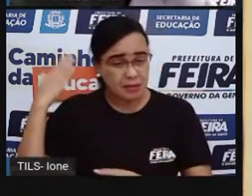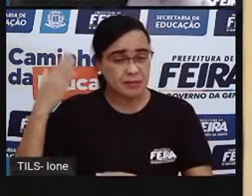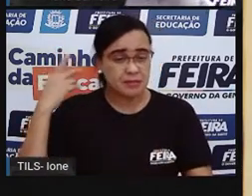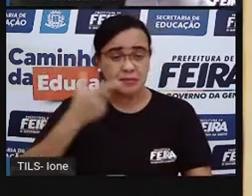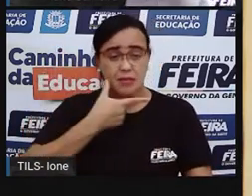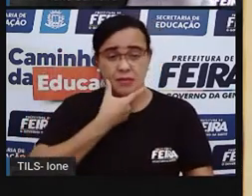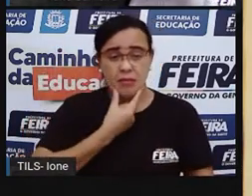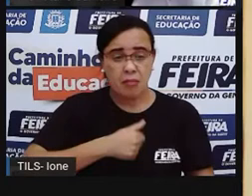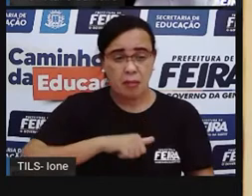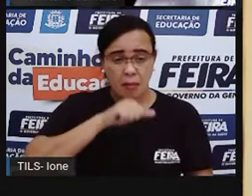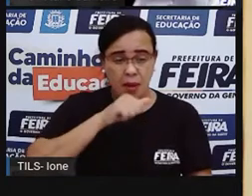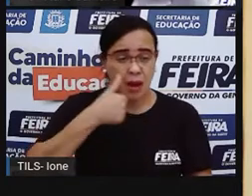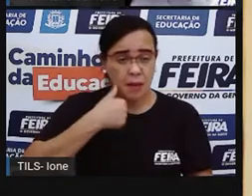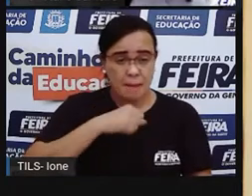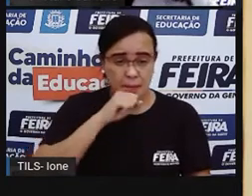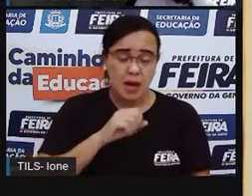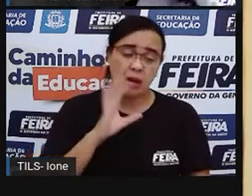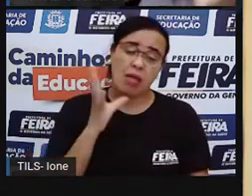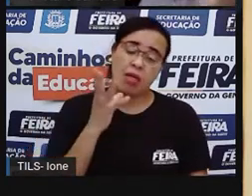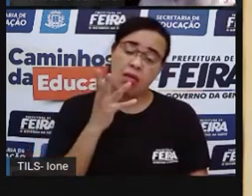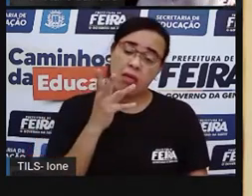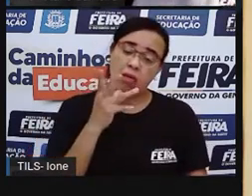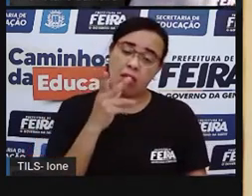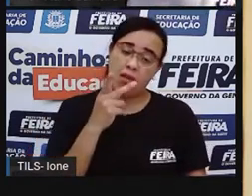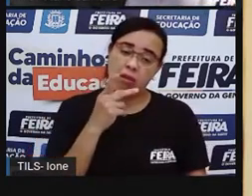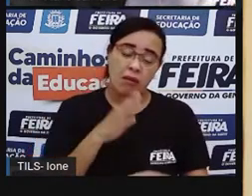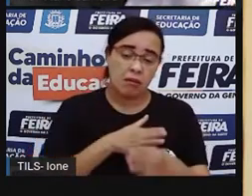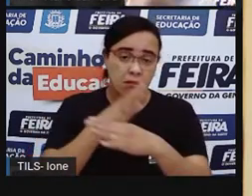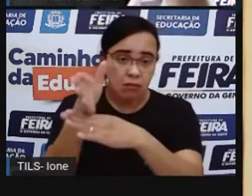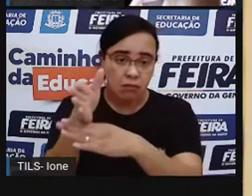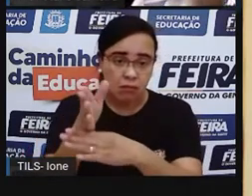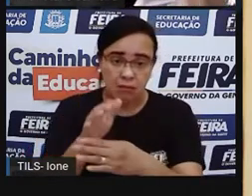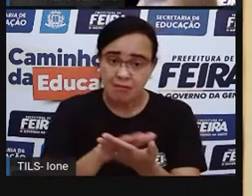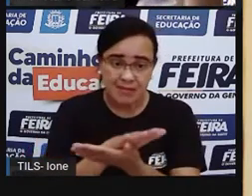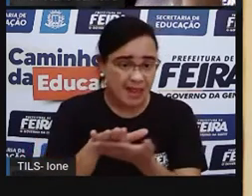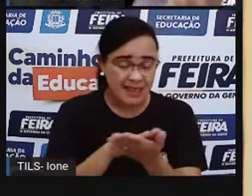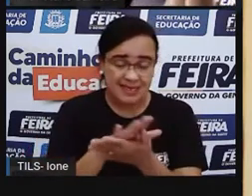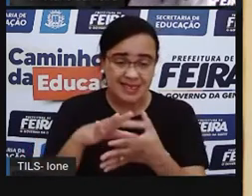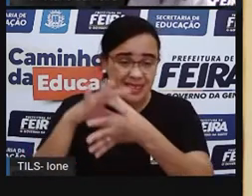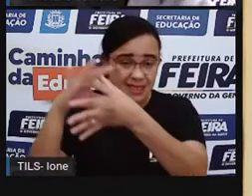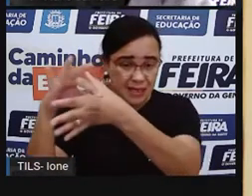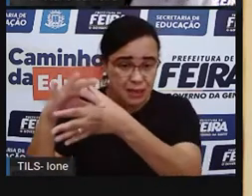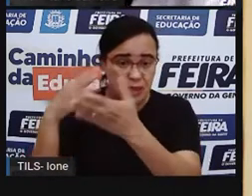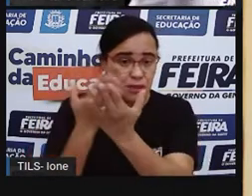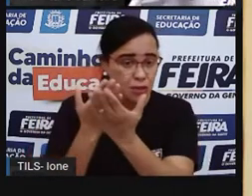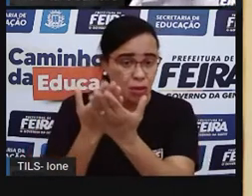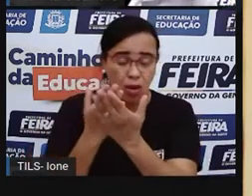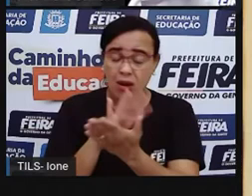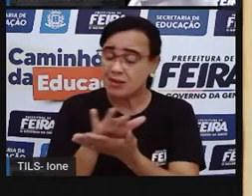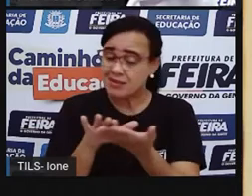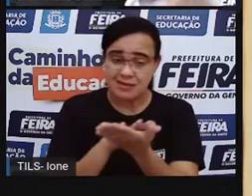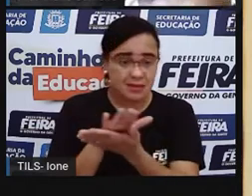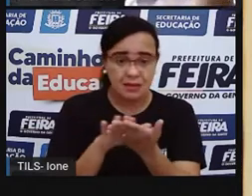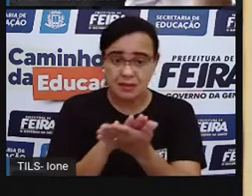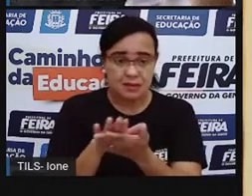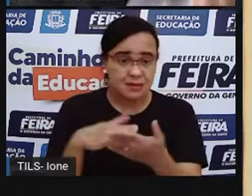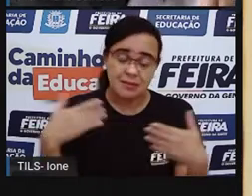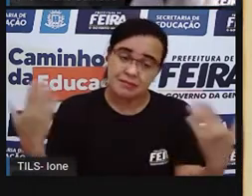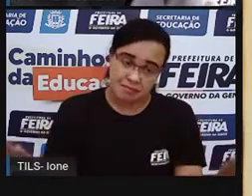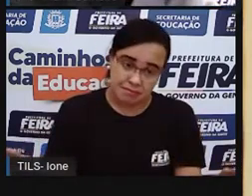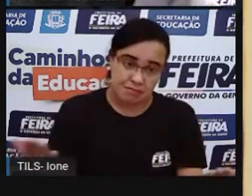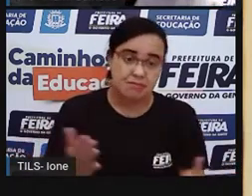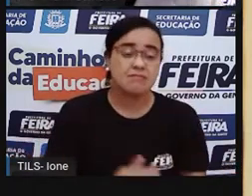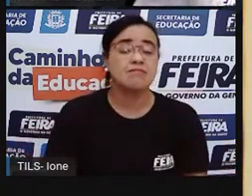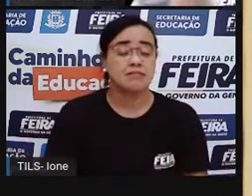prejudicada, tá certo? Então, é muito importante que a criança esteja matriculada na escola, para ela